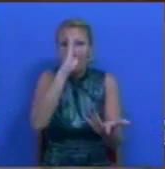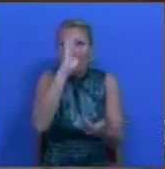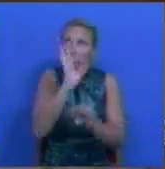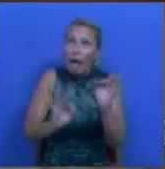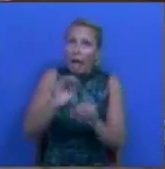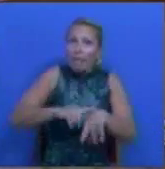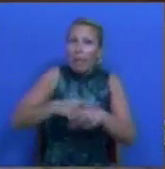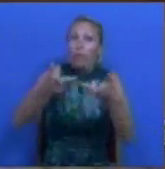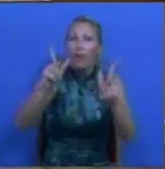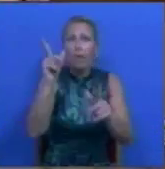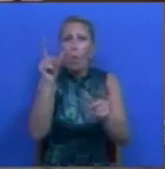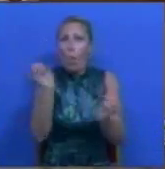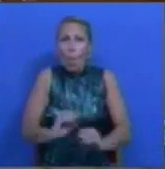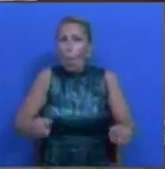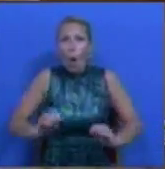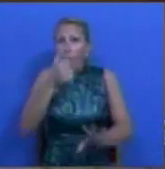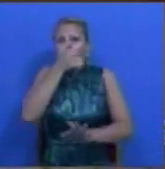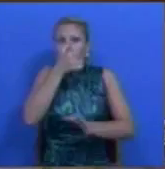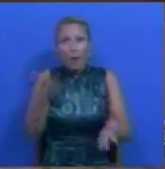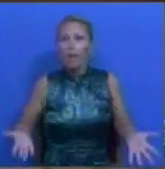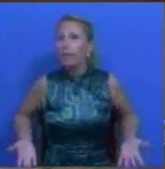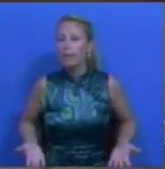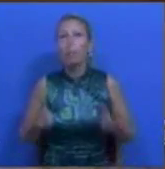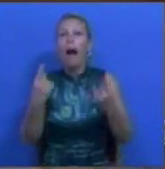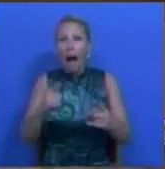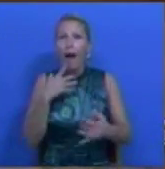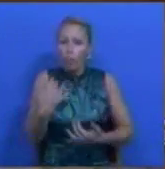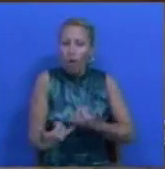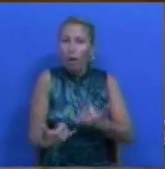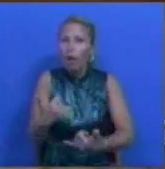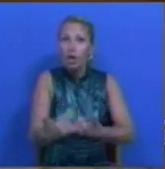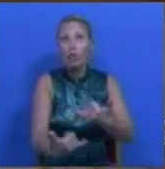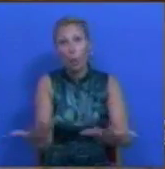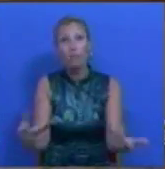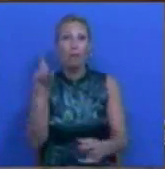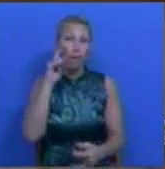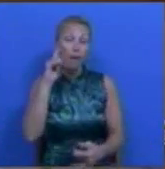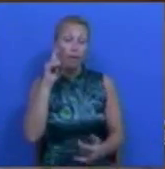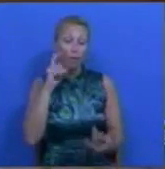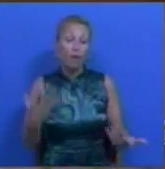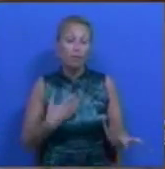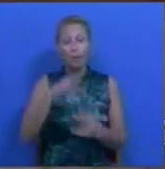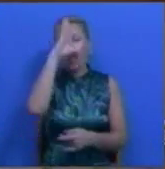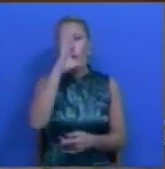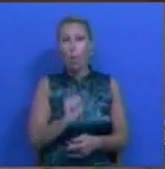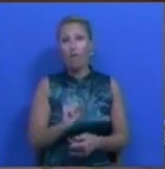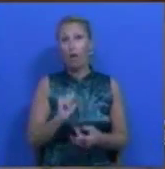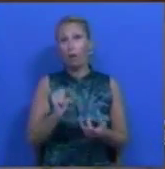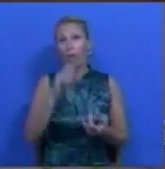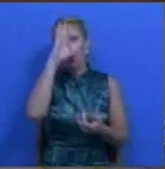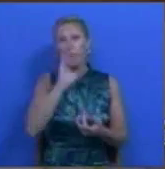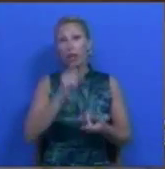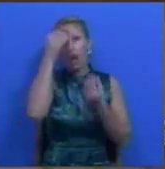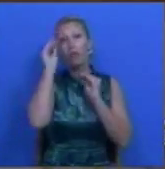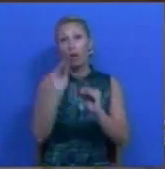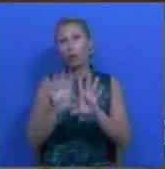lógica de sequencialidade que tem sido, aliás, defendida pelo Ministério da Educação do Governo do Partido Socialista, a lógica